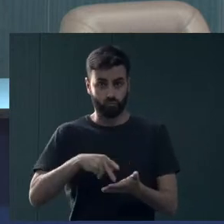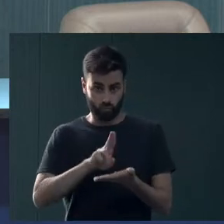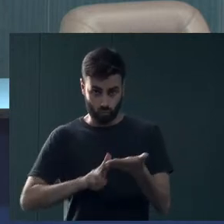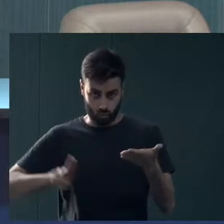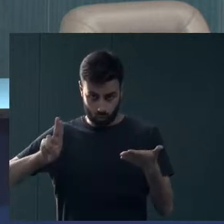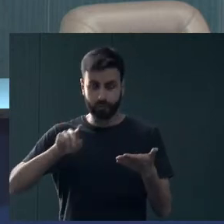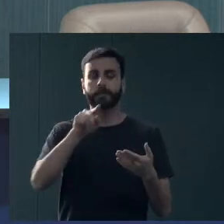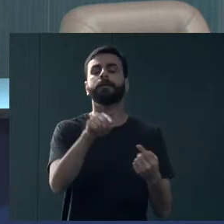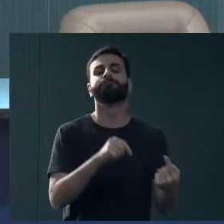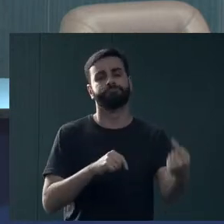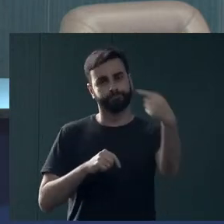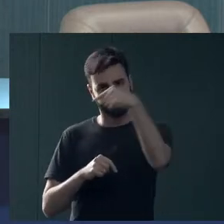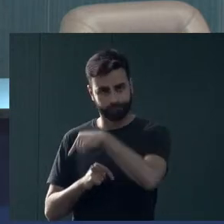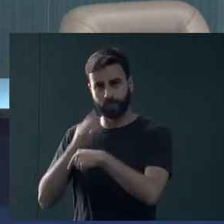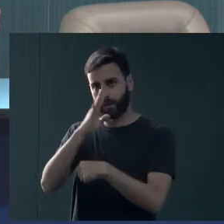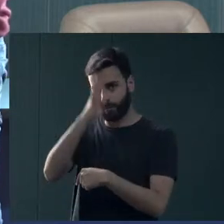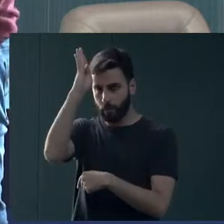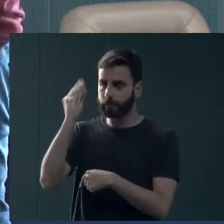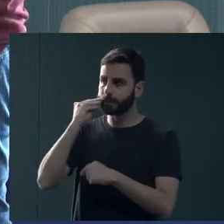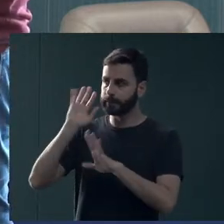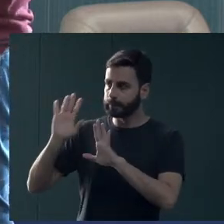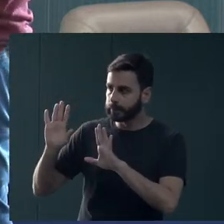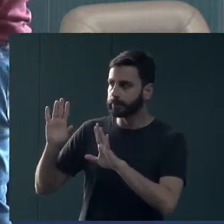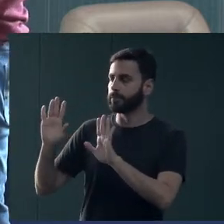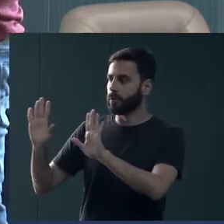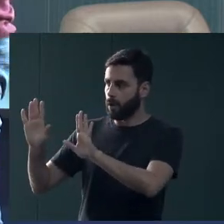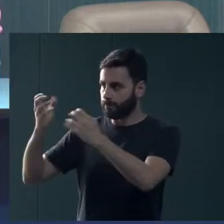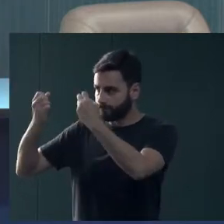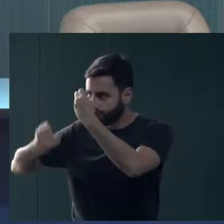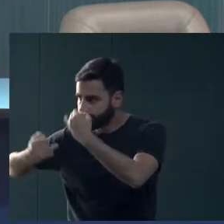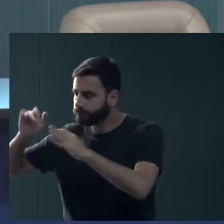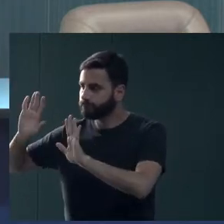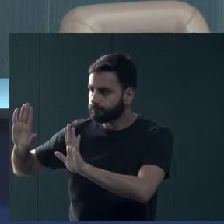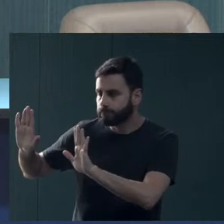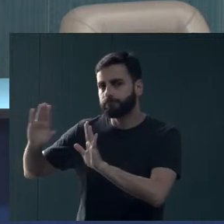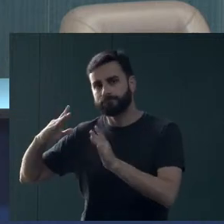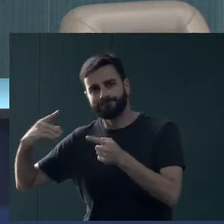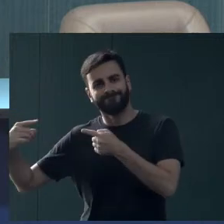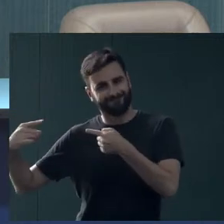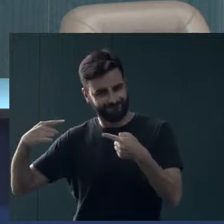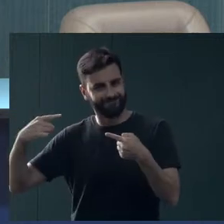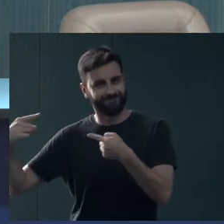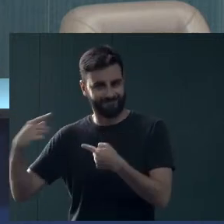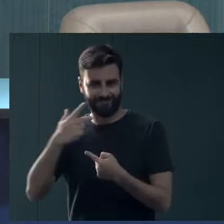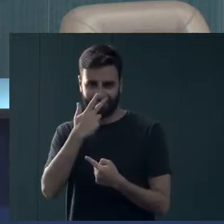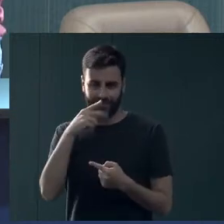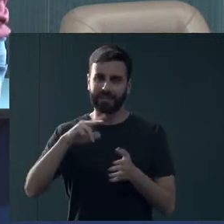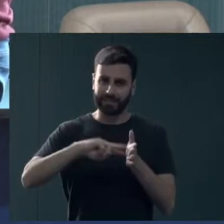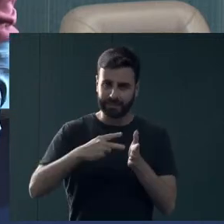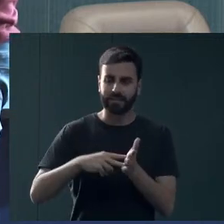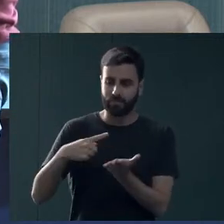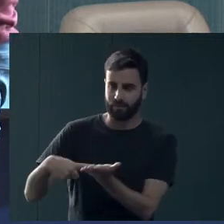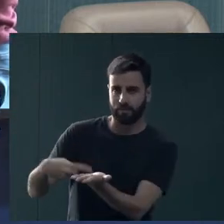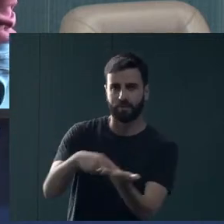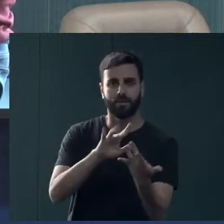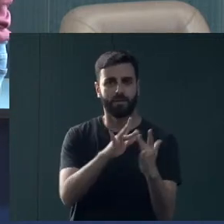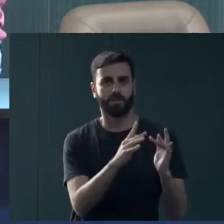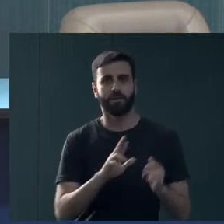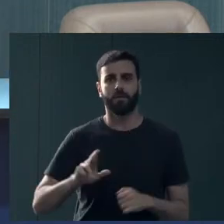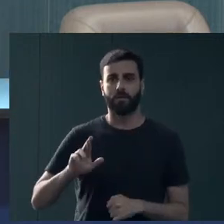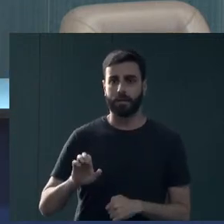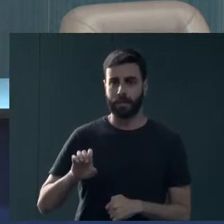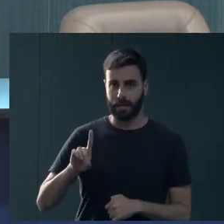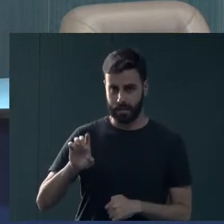onde o bombeiro militar teve que ser acionado para negociar situações de risco de vida. Então, é uma rede que se configura de uma forma bem dinâmica.